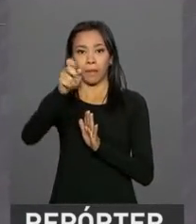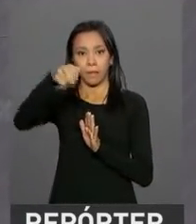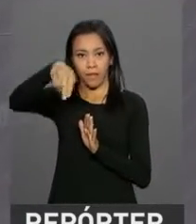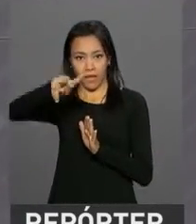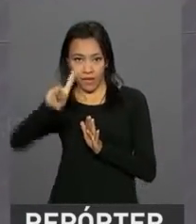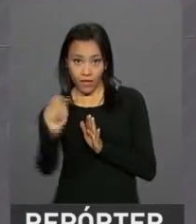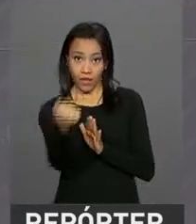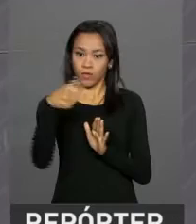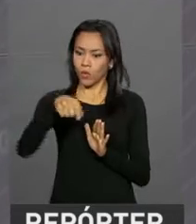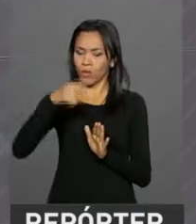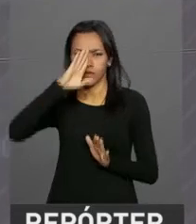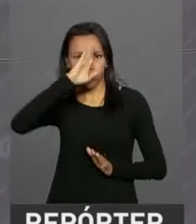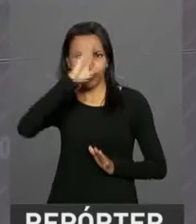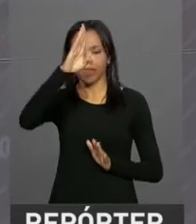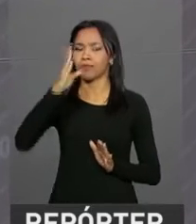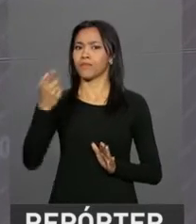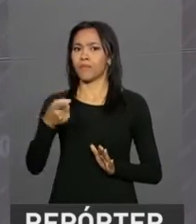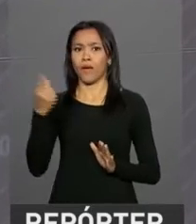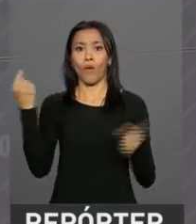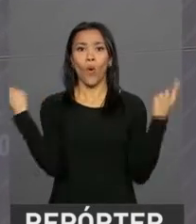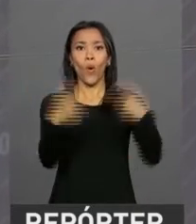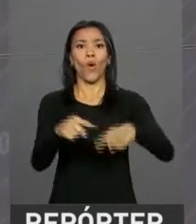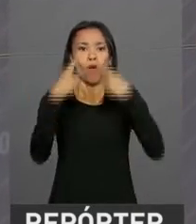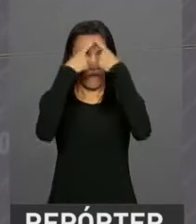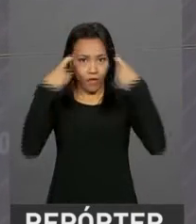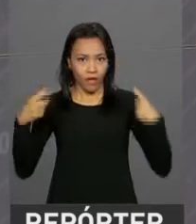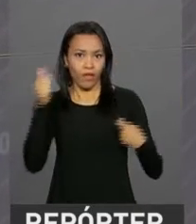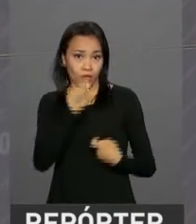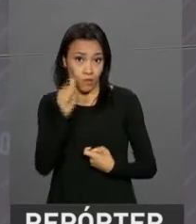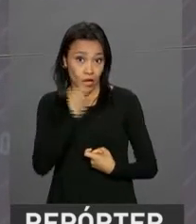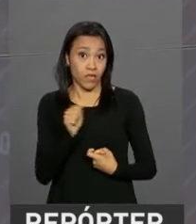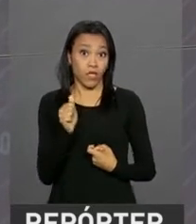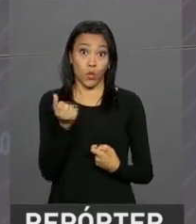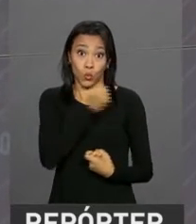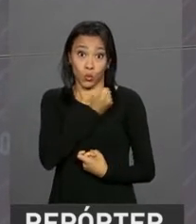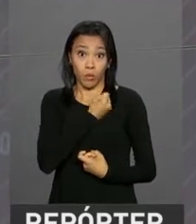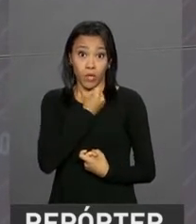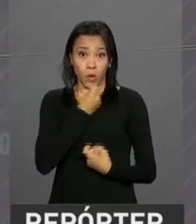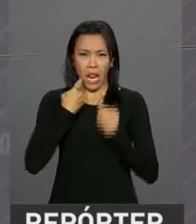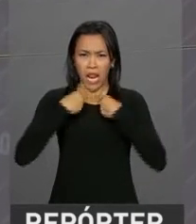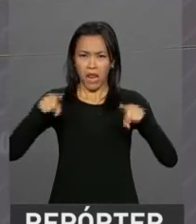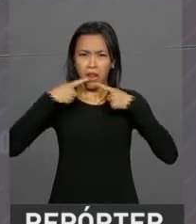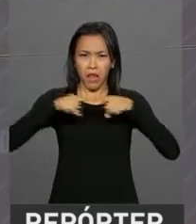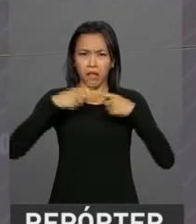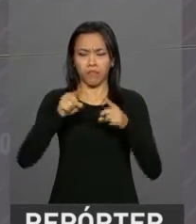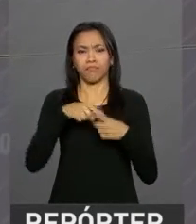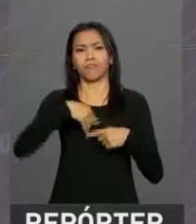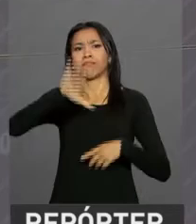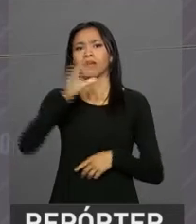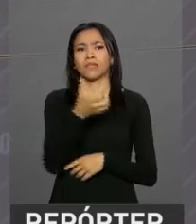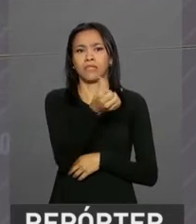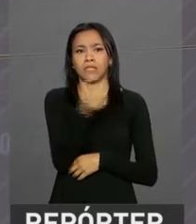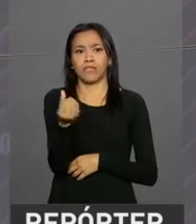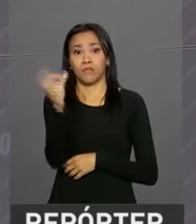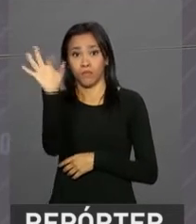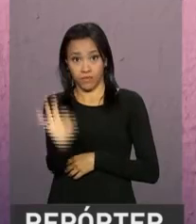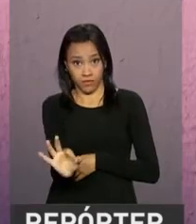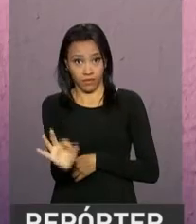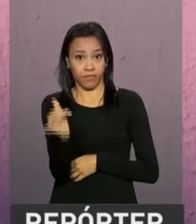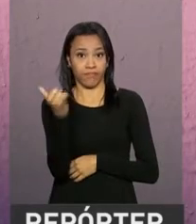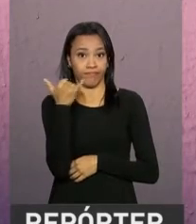considerada um marco no combate à violência contra as mulheres, aumentou o número de denúncias em mais de 600%.